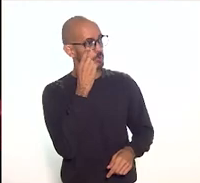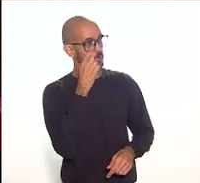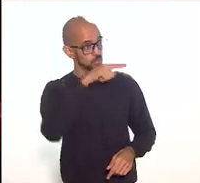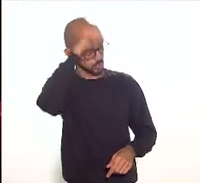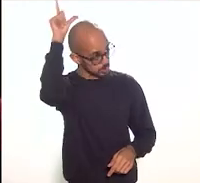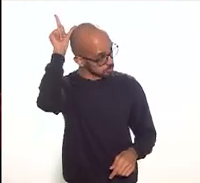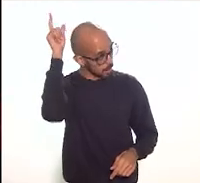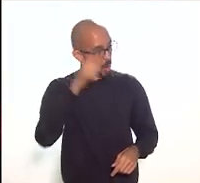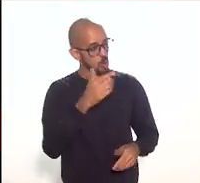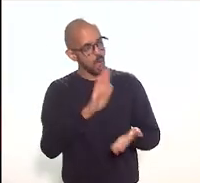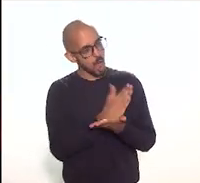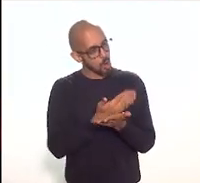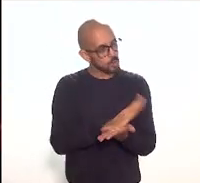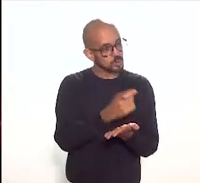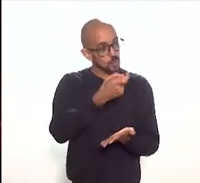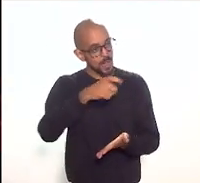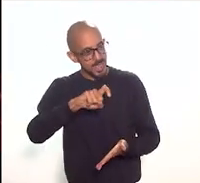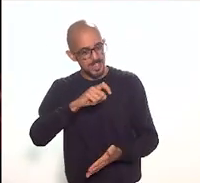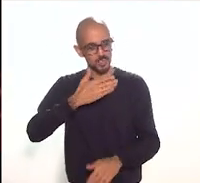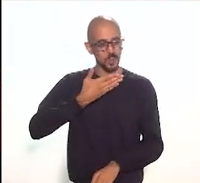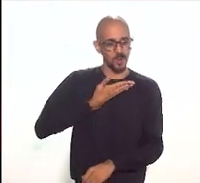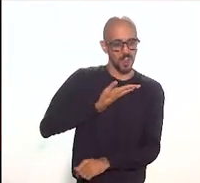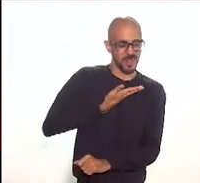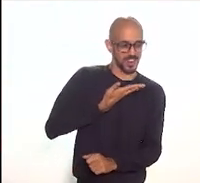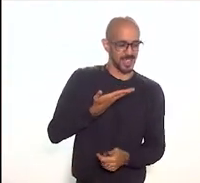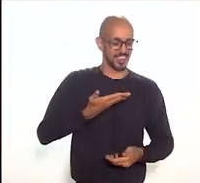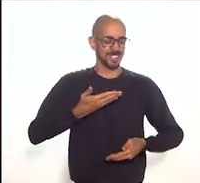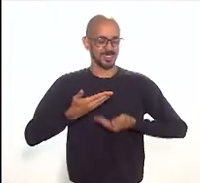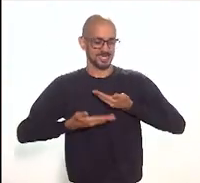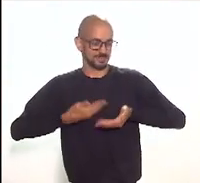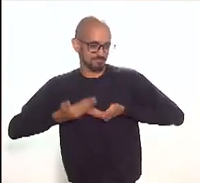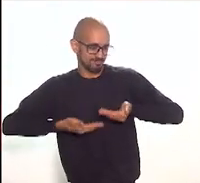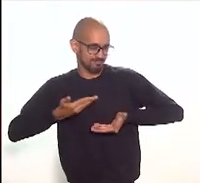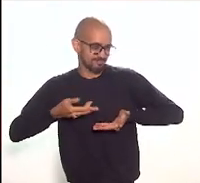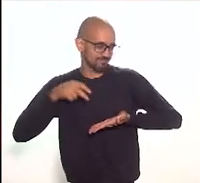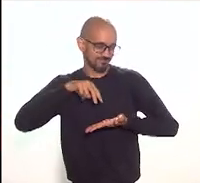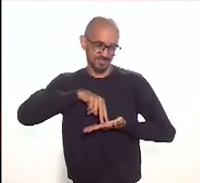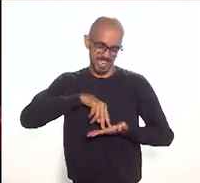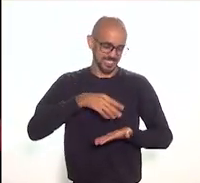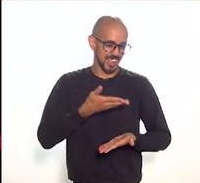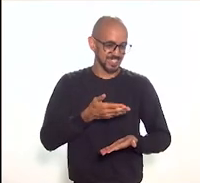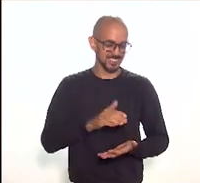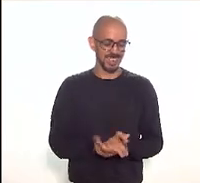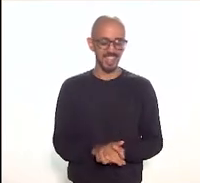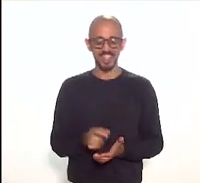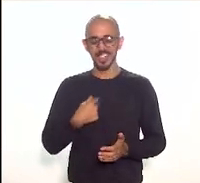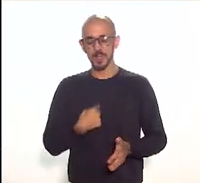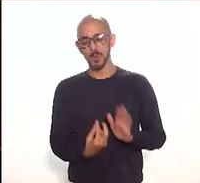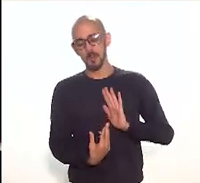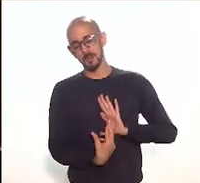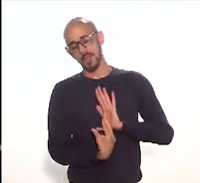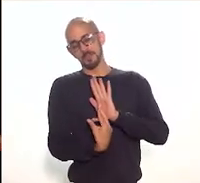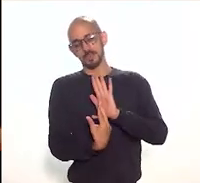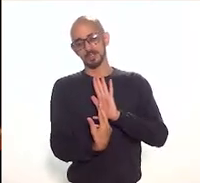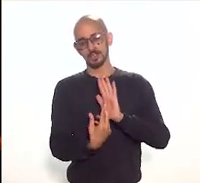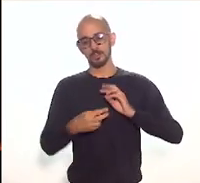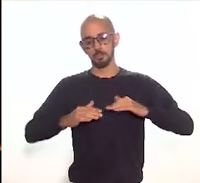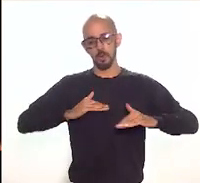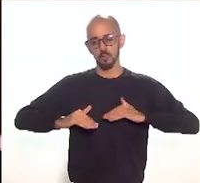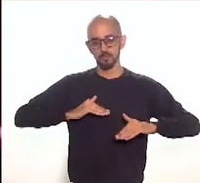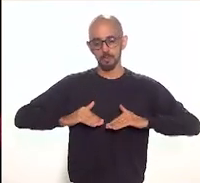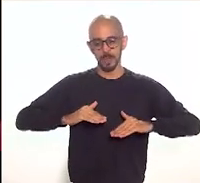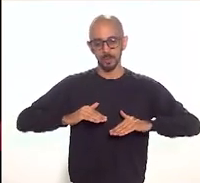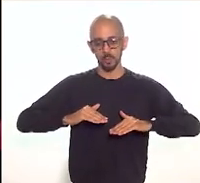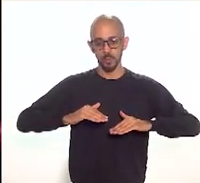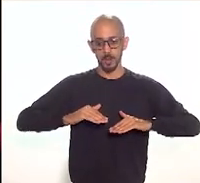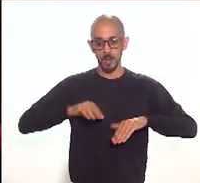e ex-colegas meus aqui presentes e eu estou aqui como representante do movimento Preserva Catete